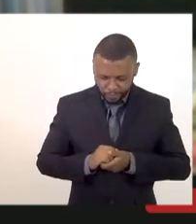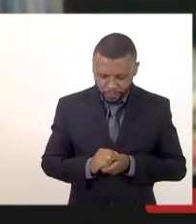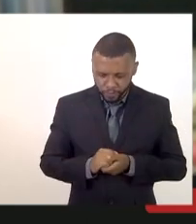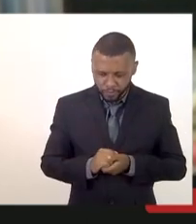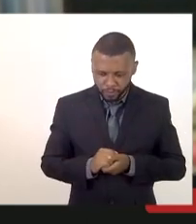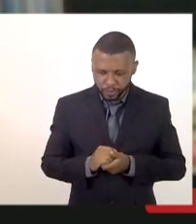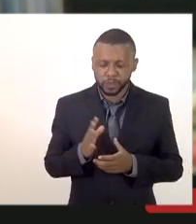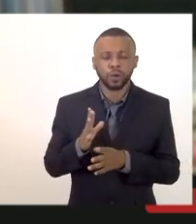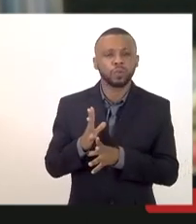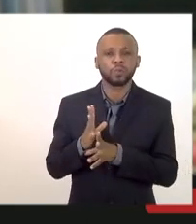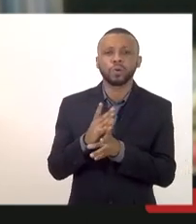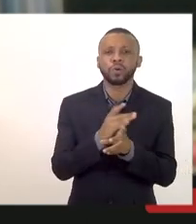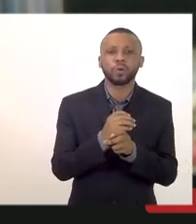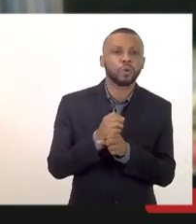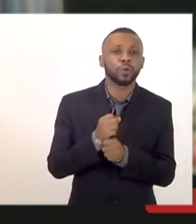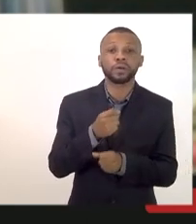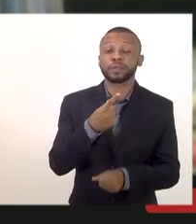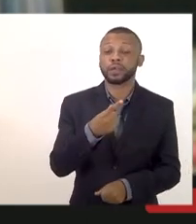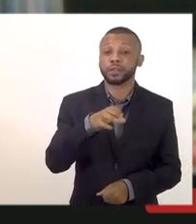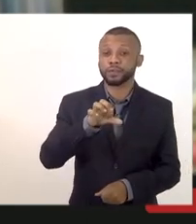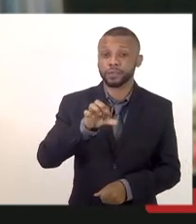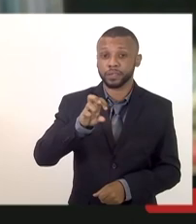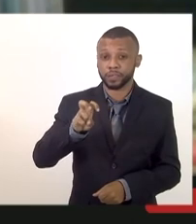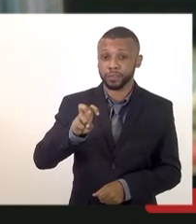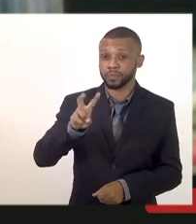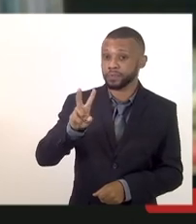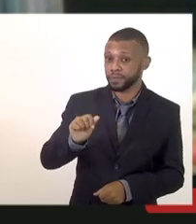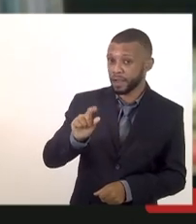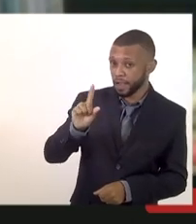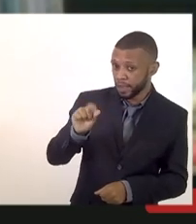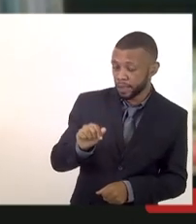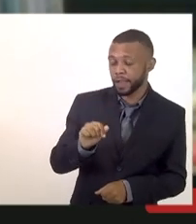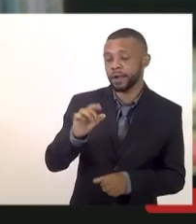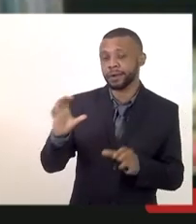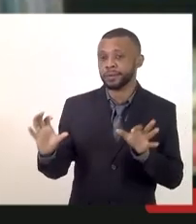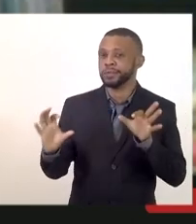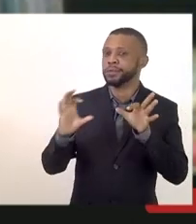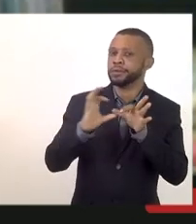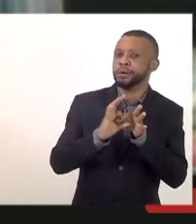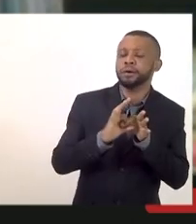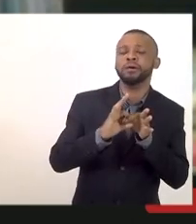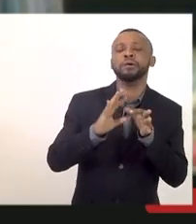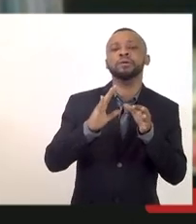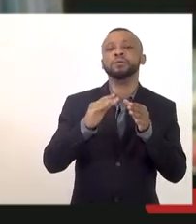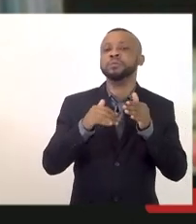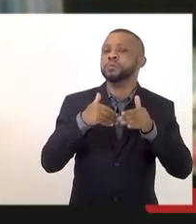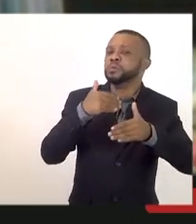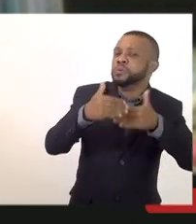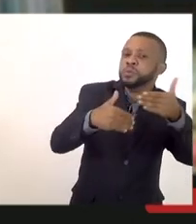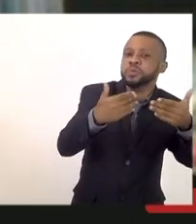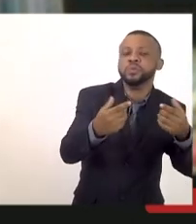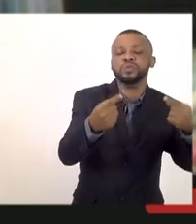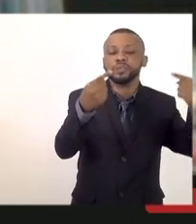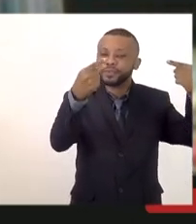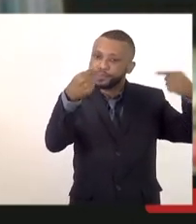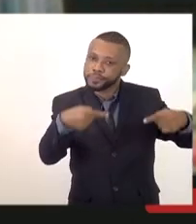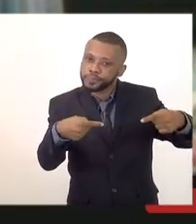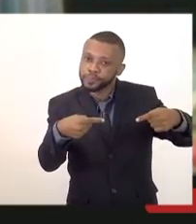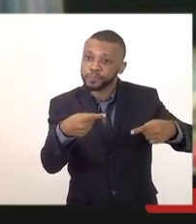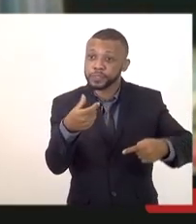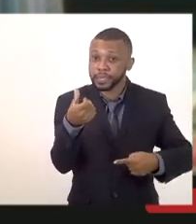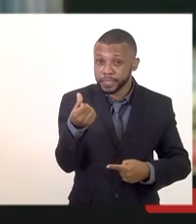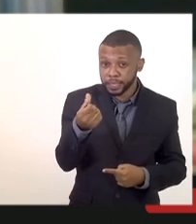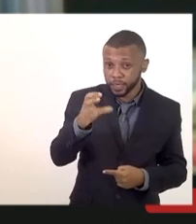195 vagas agora decorrente do processo de ampla concorrência nós estamos chamando seis